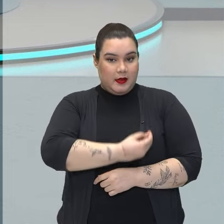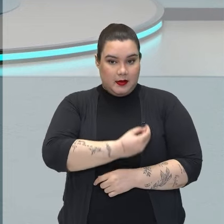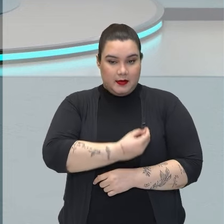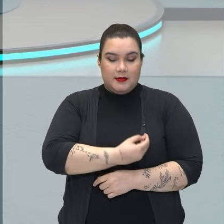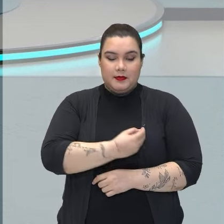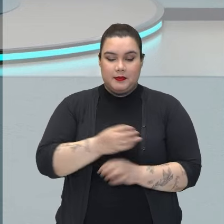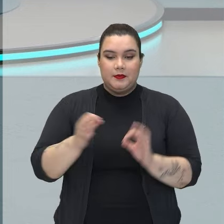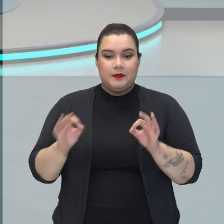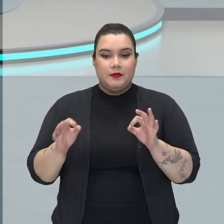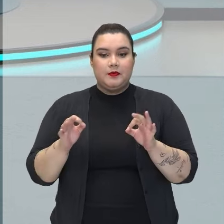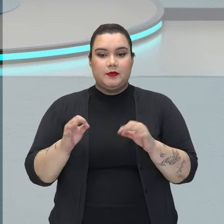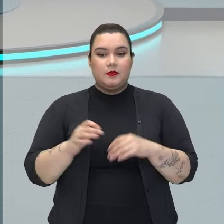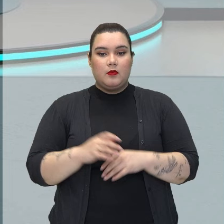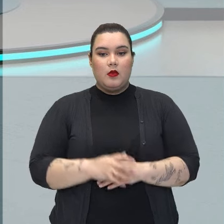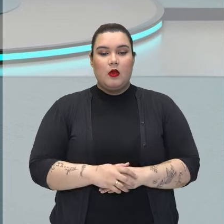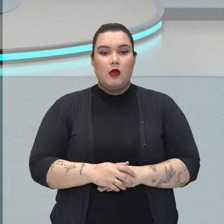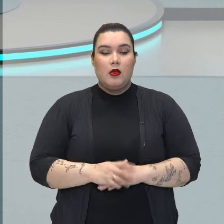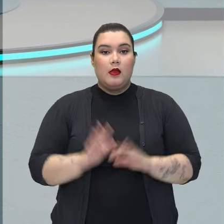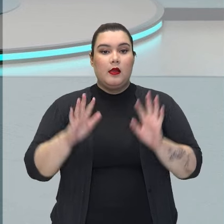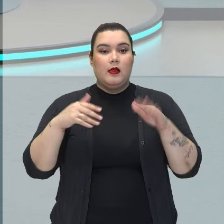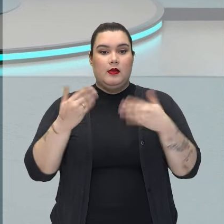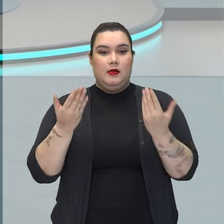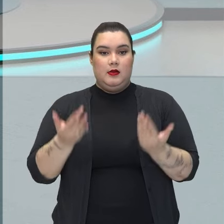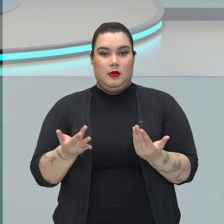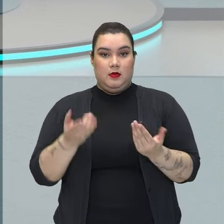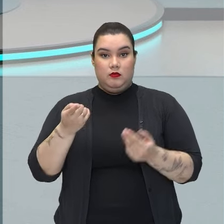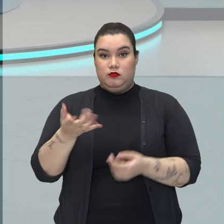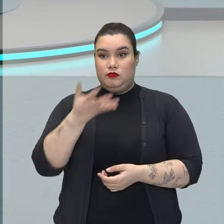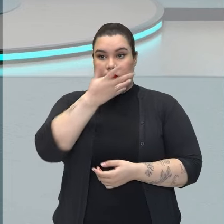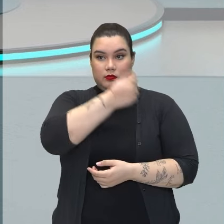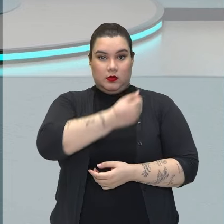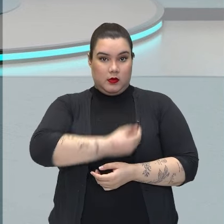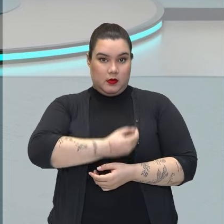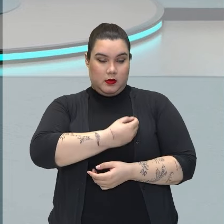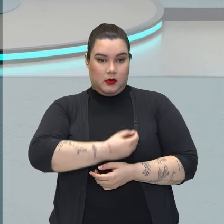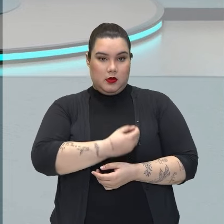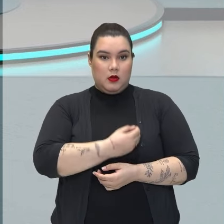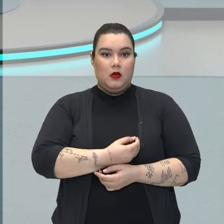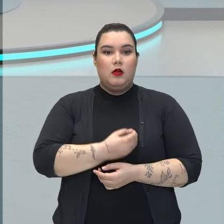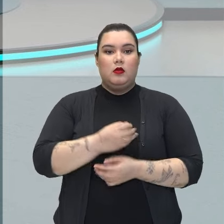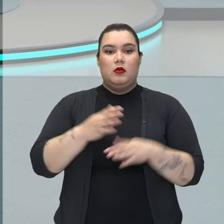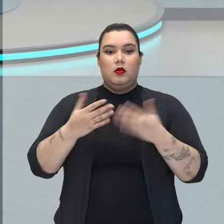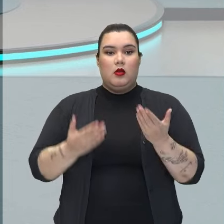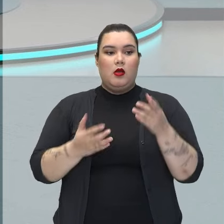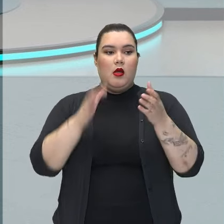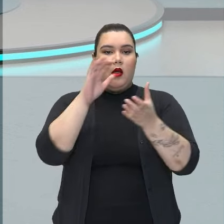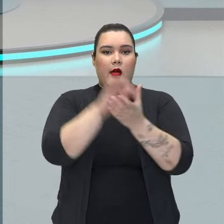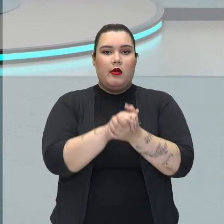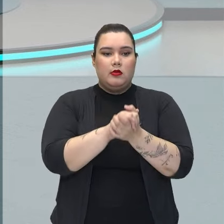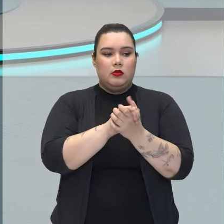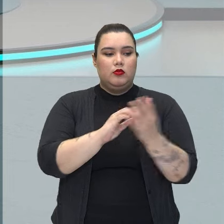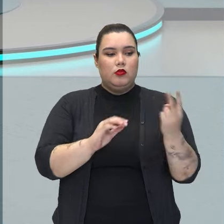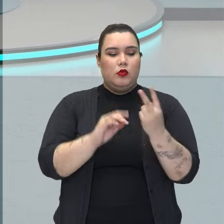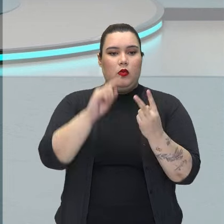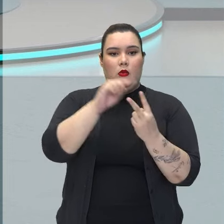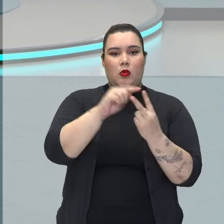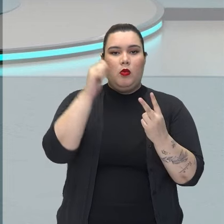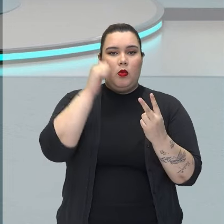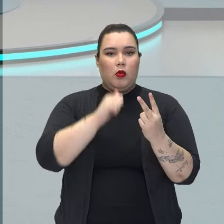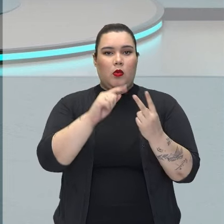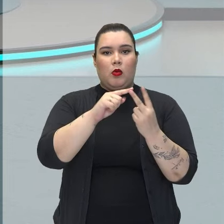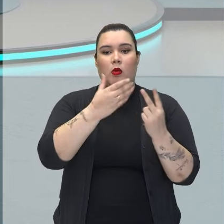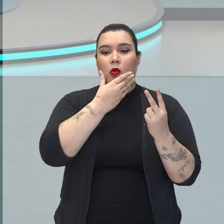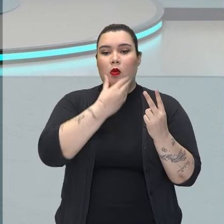certo? Então, ele acaba sobrevivendo e é encontrado por um casal de negros, idosos já,